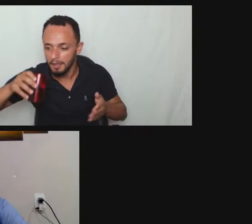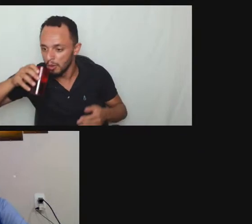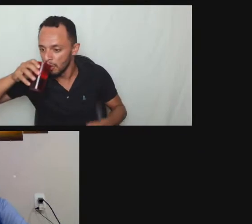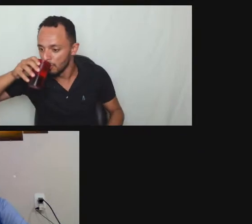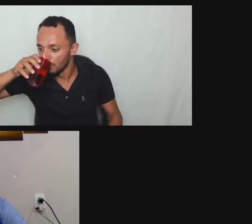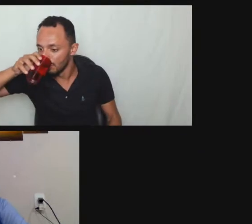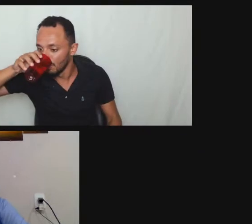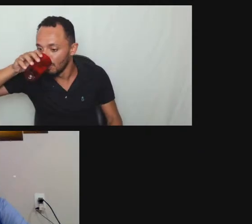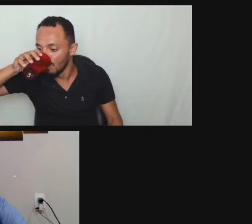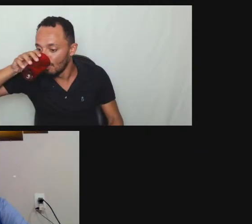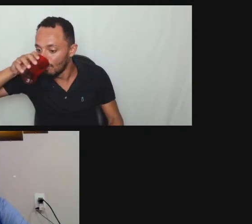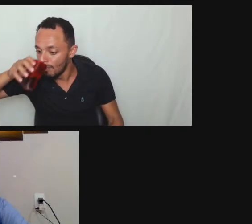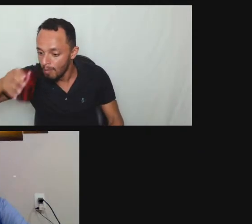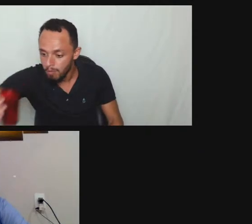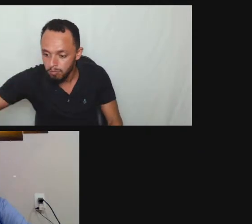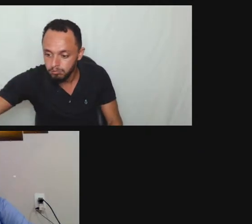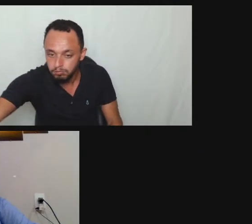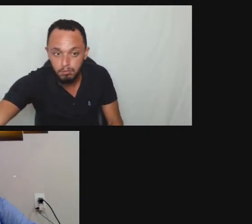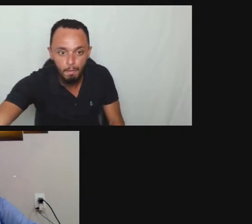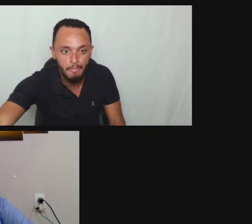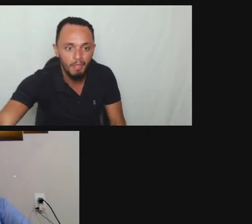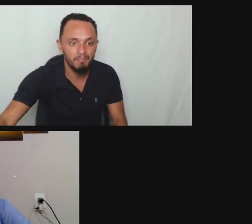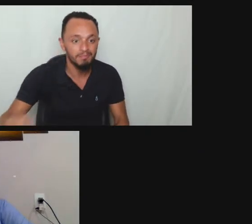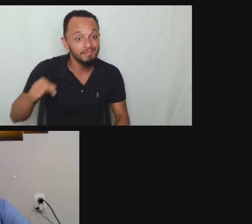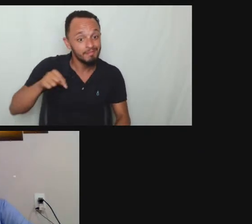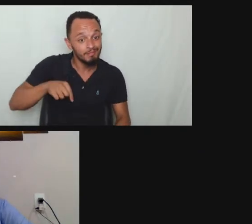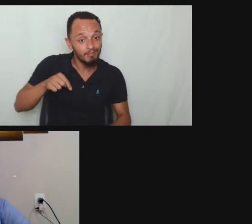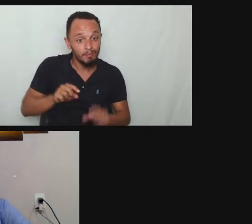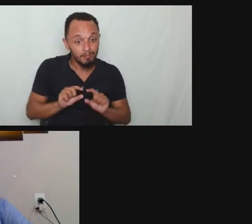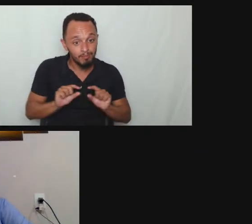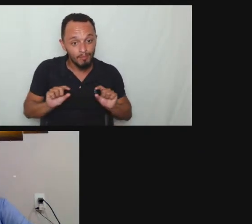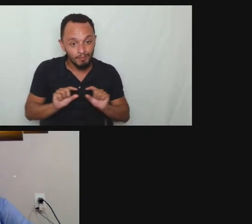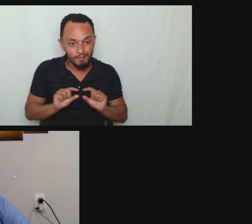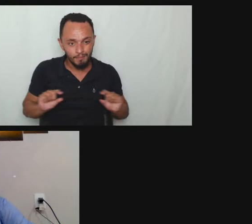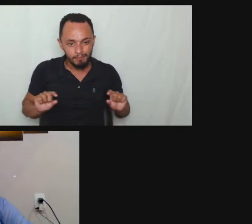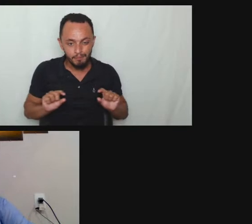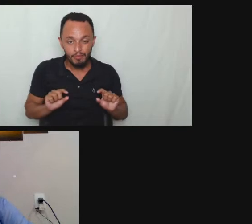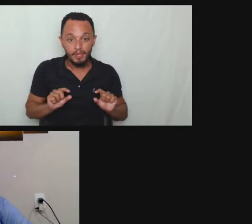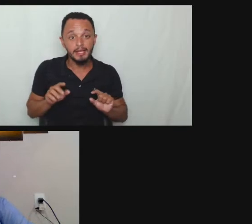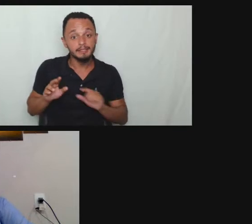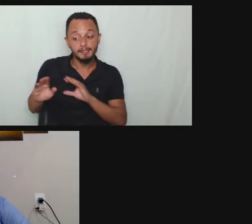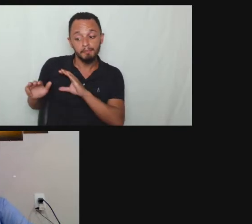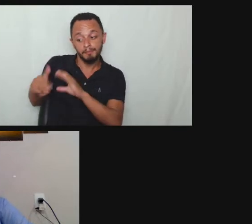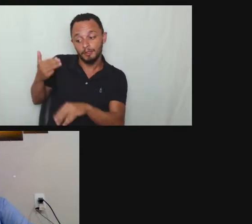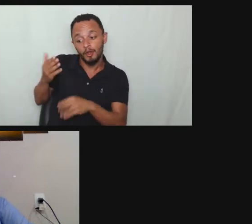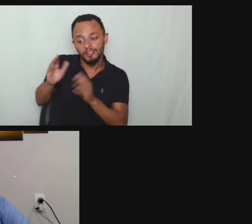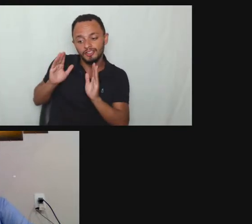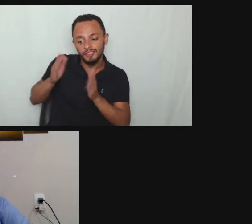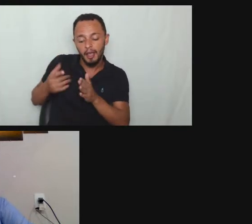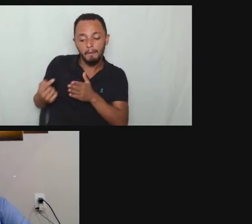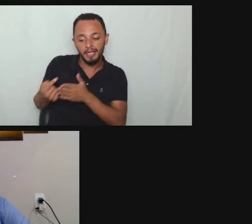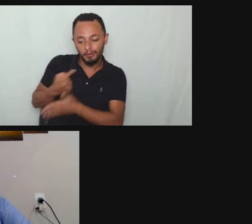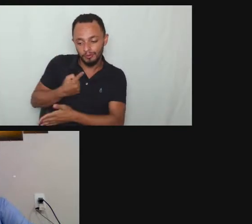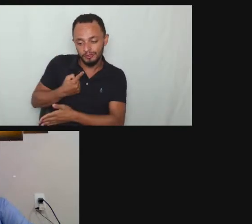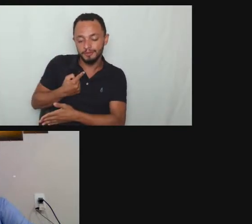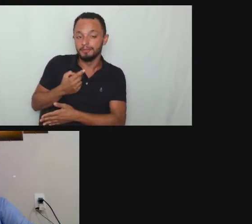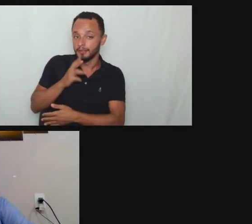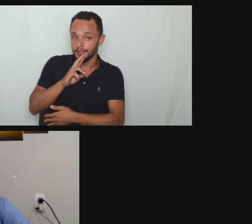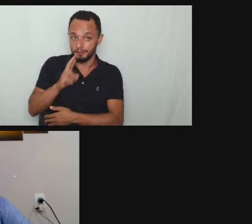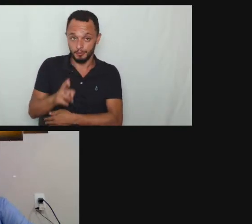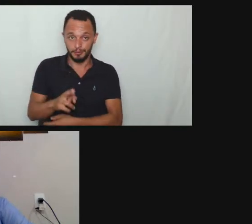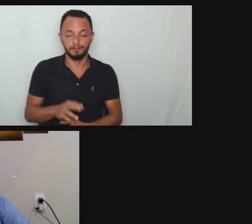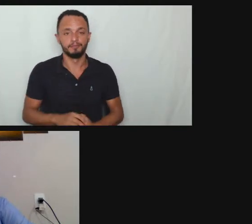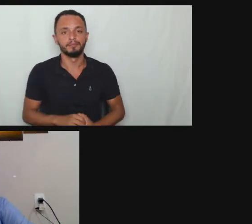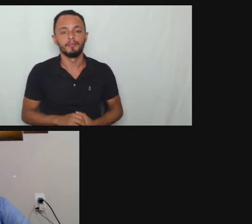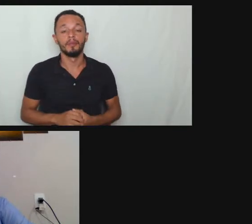aqui ó a Sambra ô Sambra eu vou colocar uma pergunta que você mandou no telegram que eu vou colocar ela aqui agora tá? mas vamos responder essa aqui ó o laudo